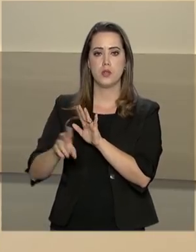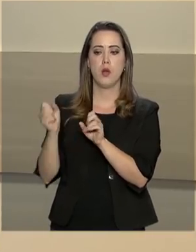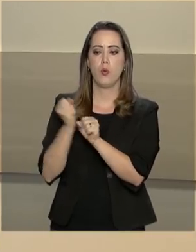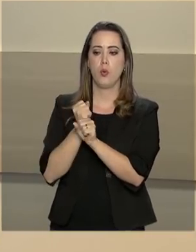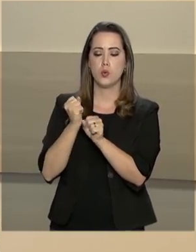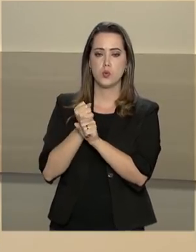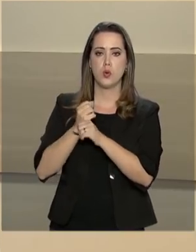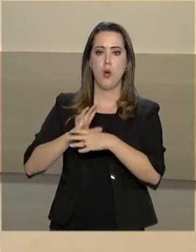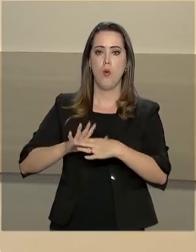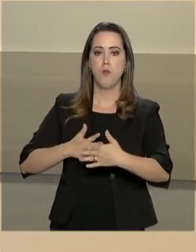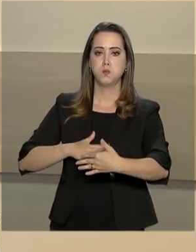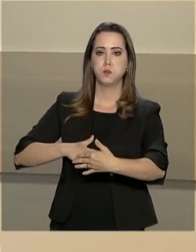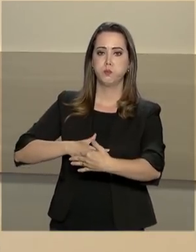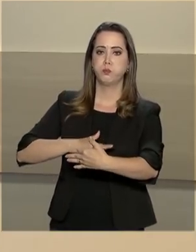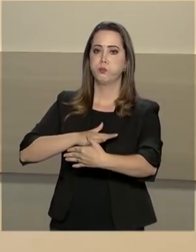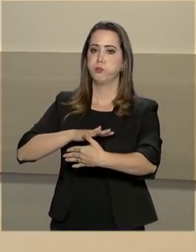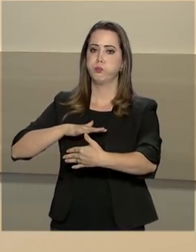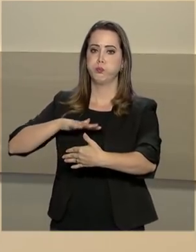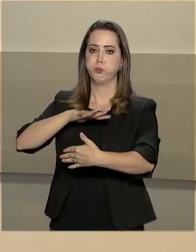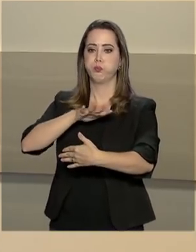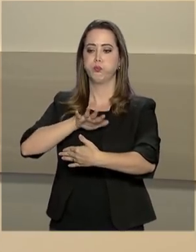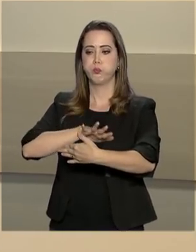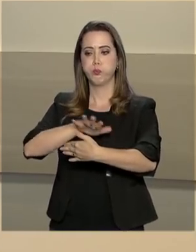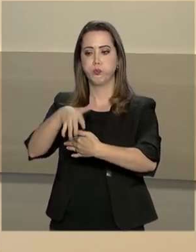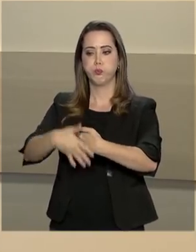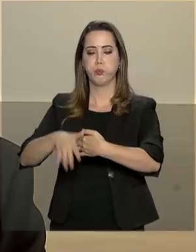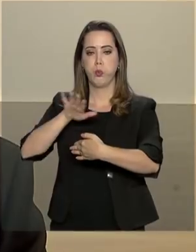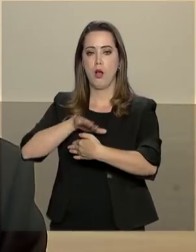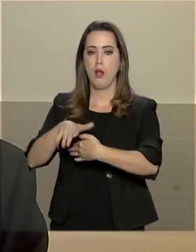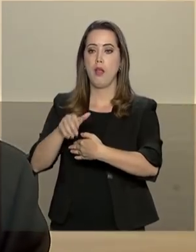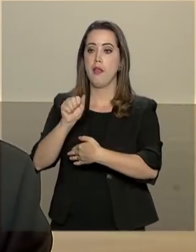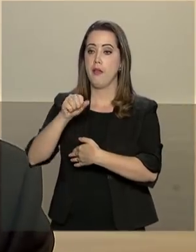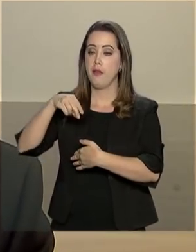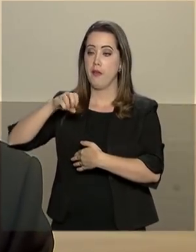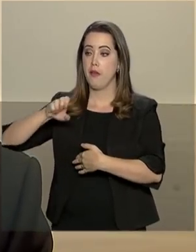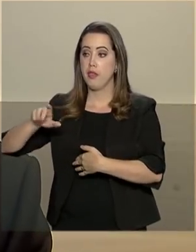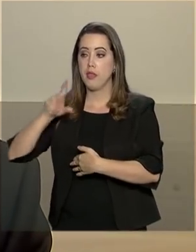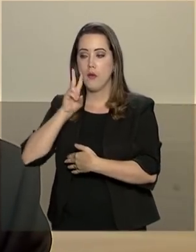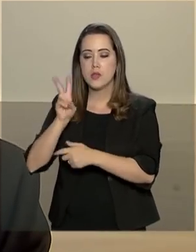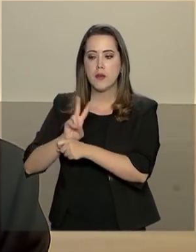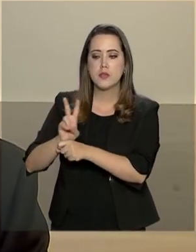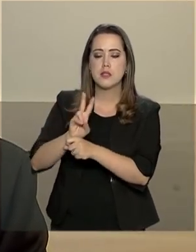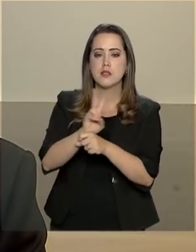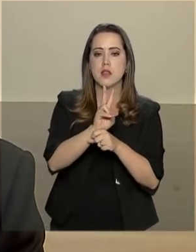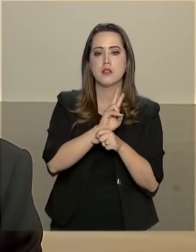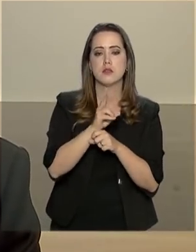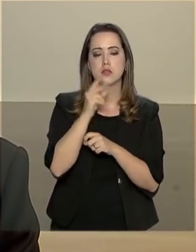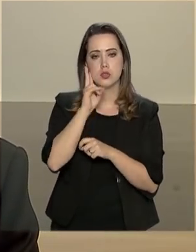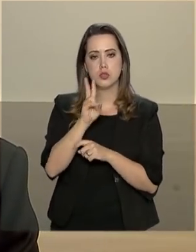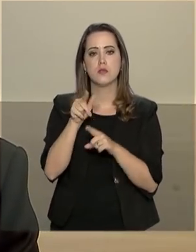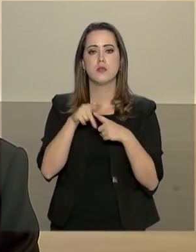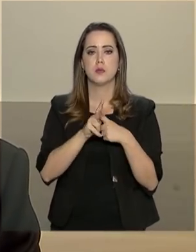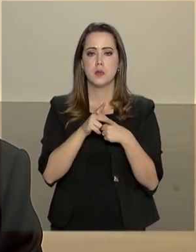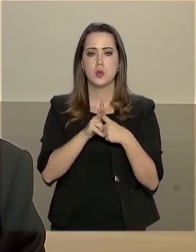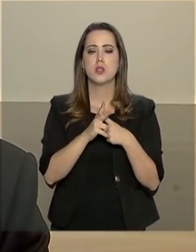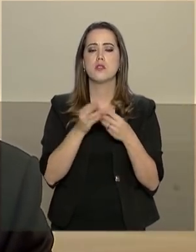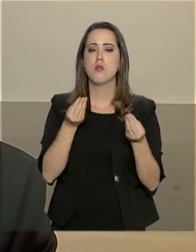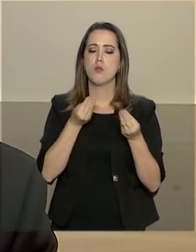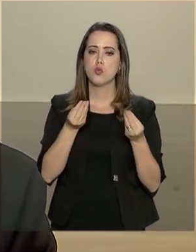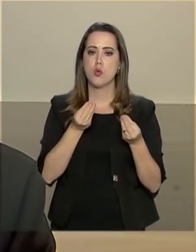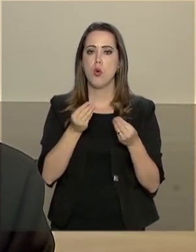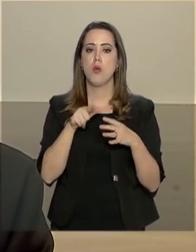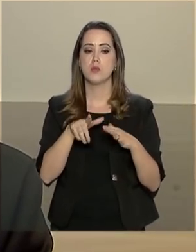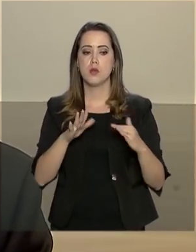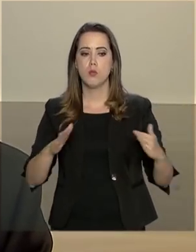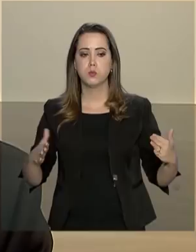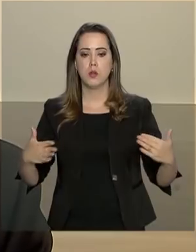da barragem e realiza a fiscalização dessa usina. Inclusive, vamos olhar a manutenção desse empreendimento. Se as